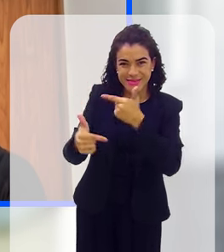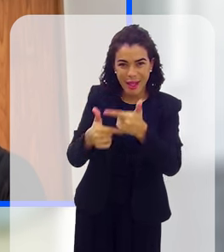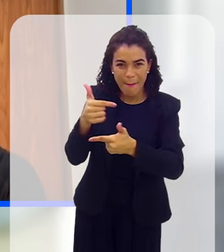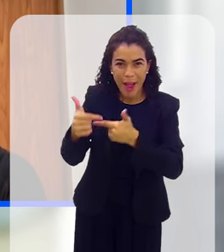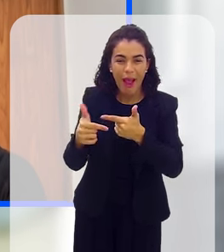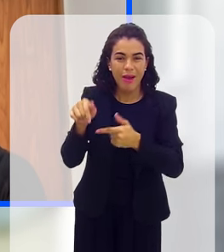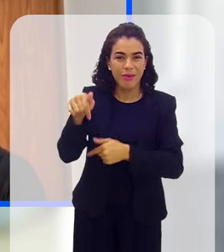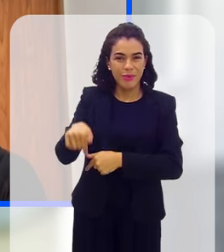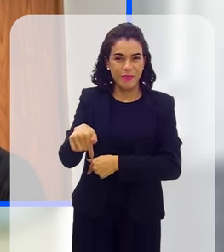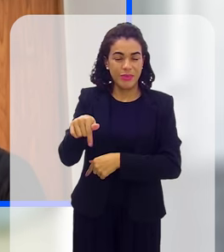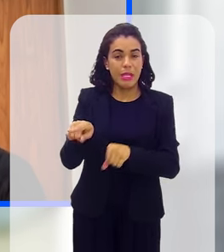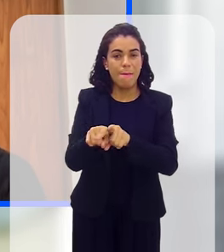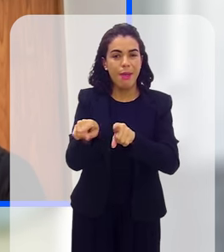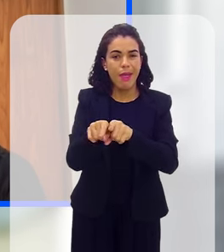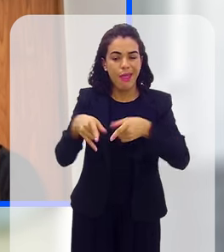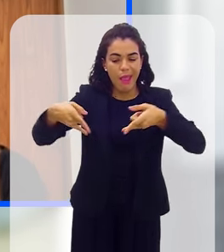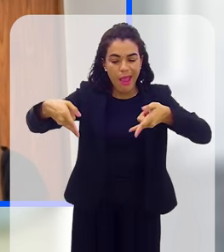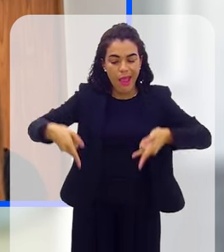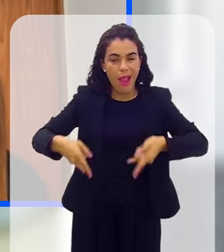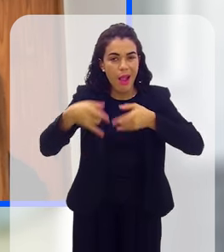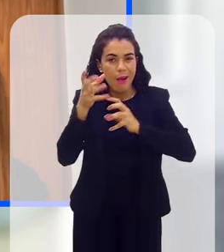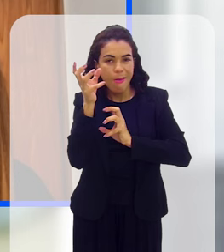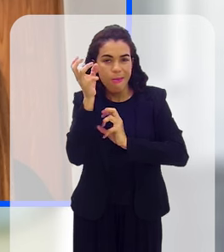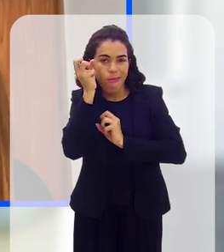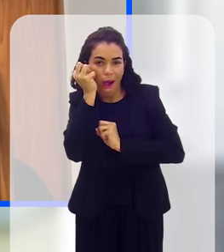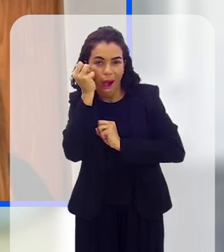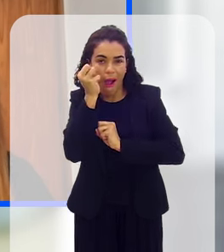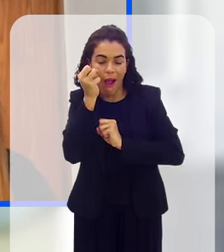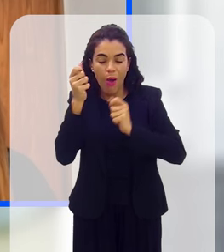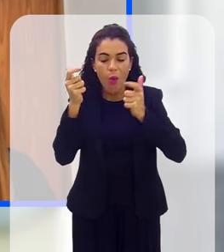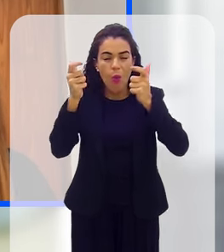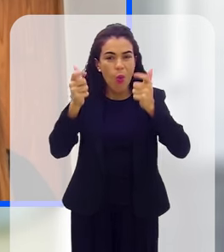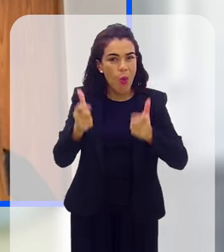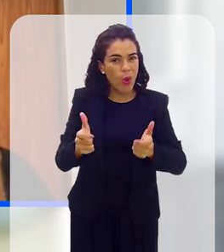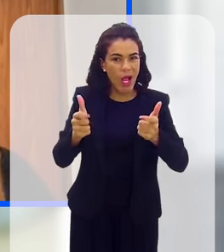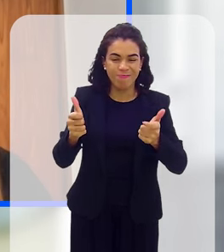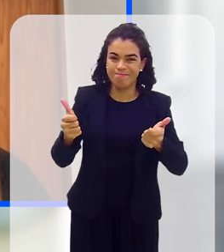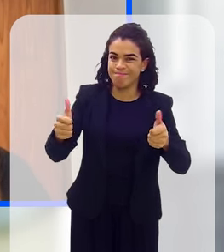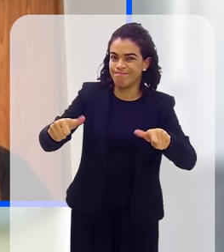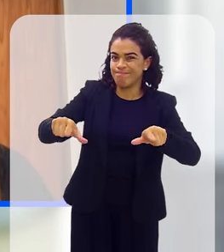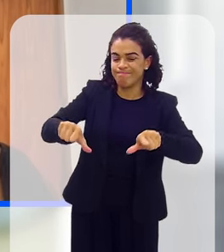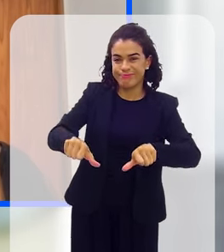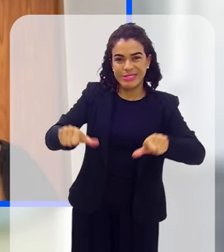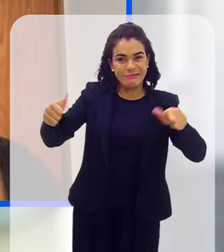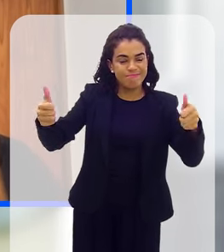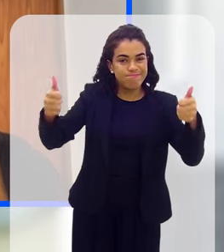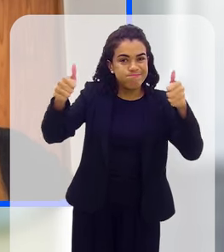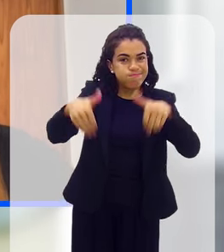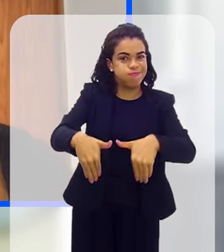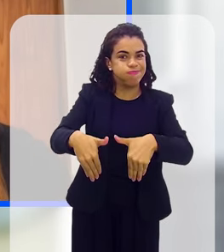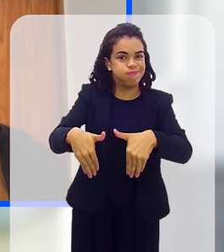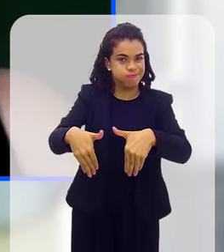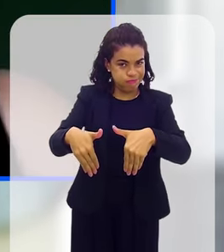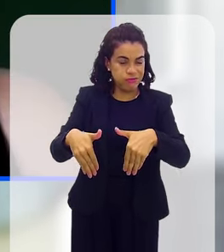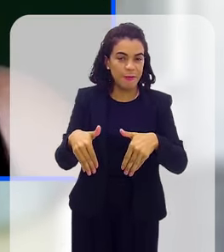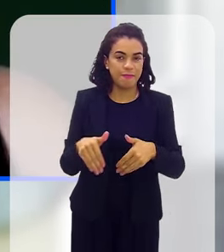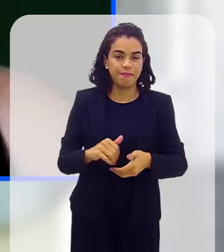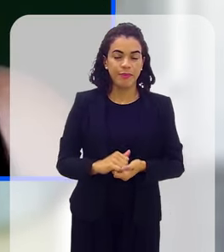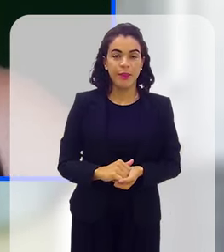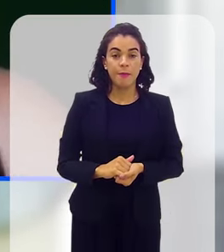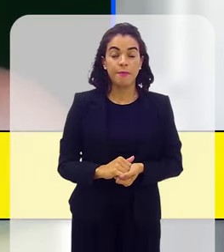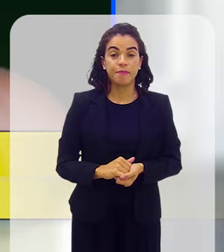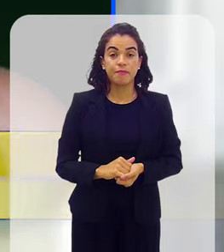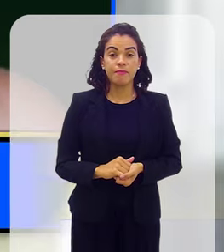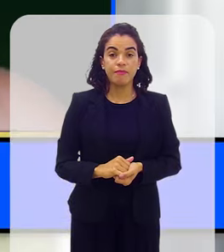em que eles se alojam, né, são locais, assim, totalmente insalubres, né, Então,